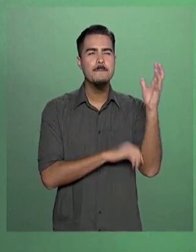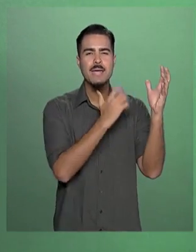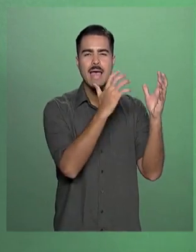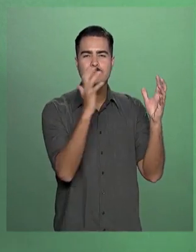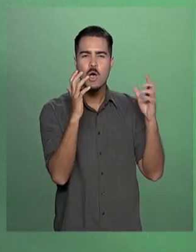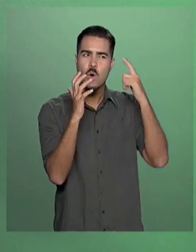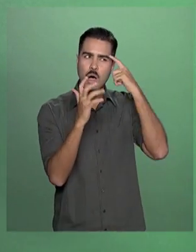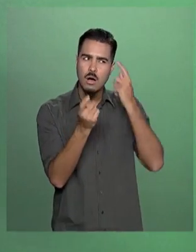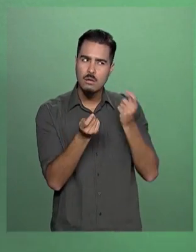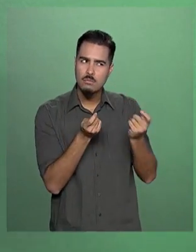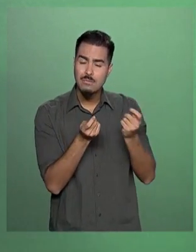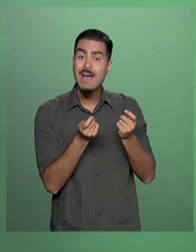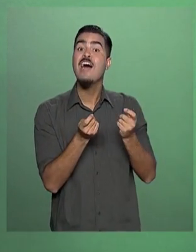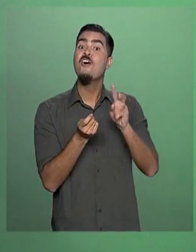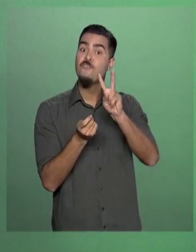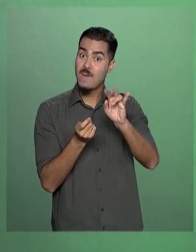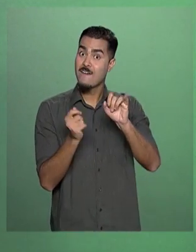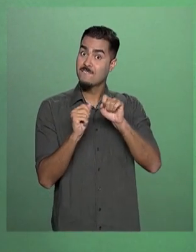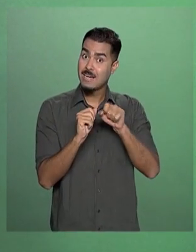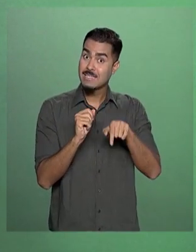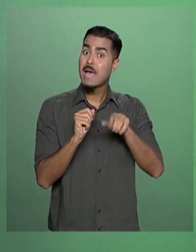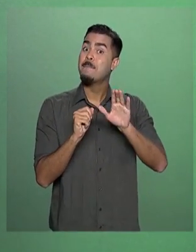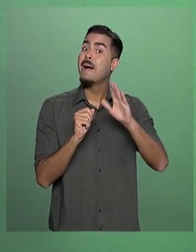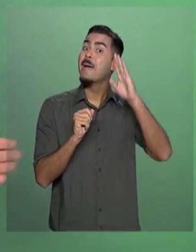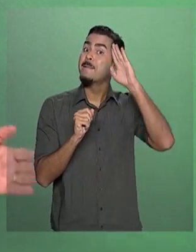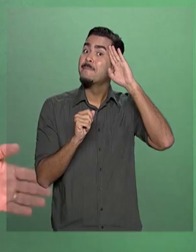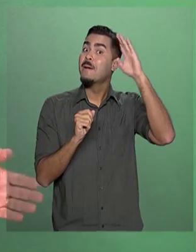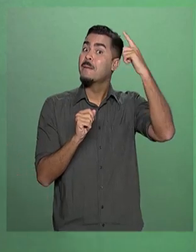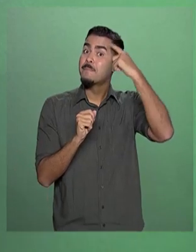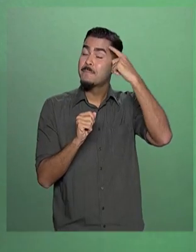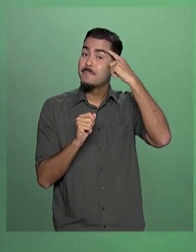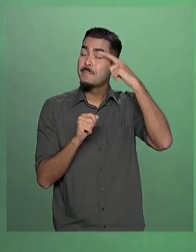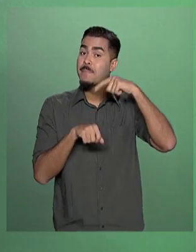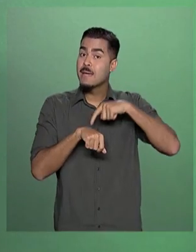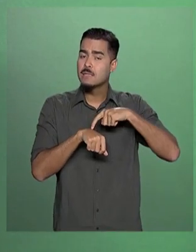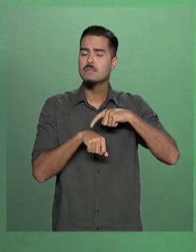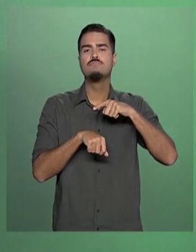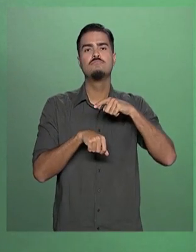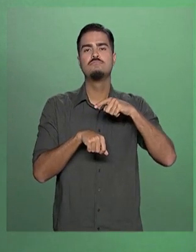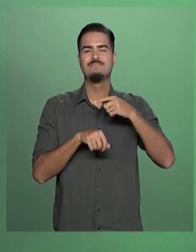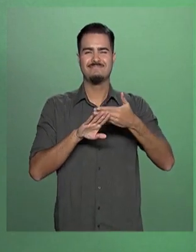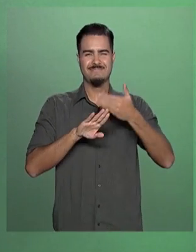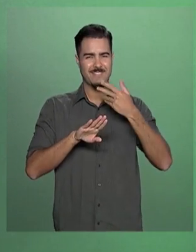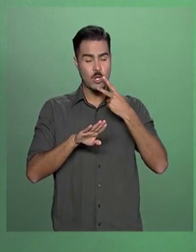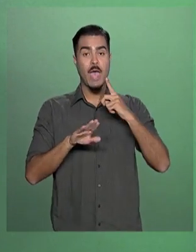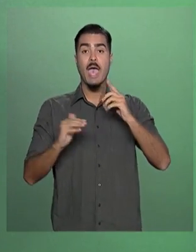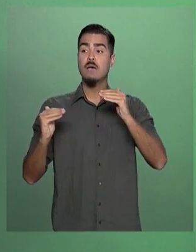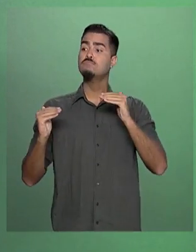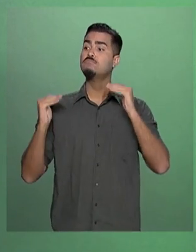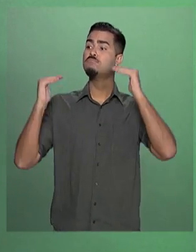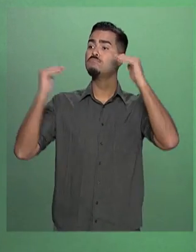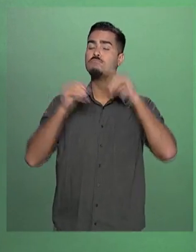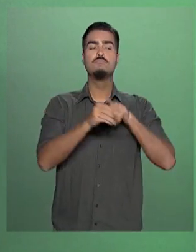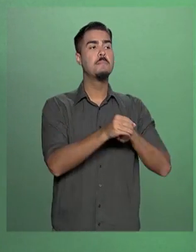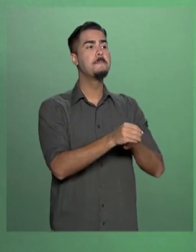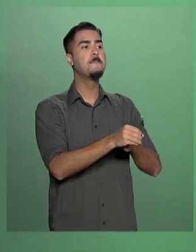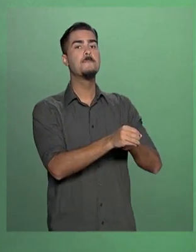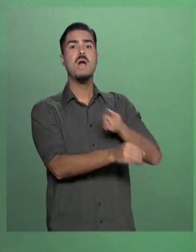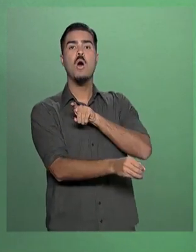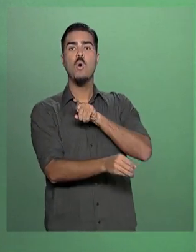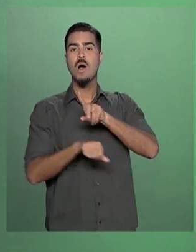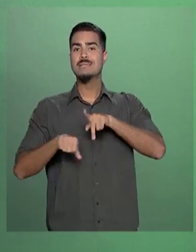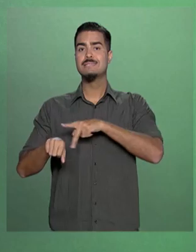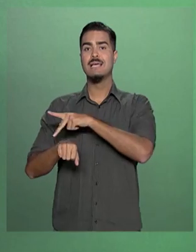consideradas, mas estarão num bojo maior, que é, como eu disse inicialmente, o da soberania nacional